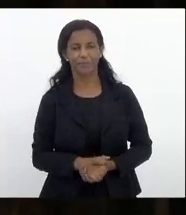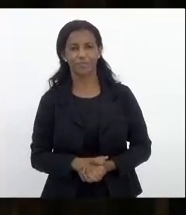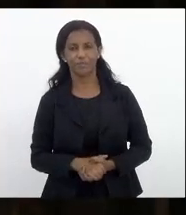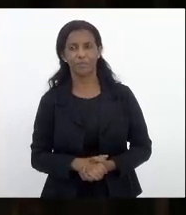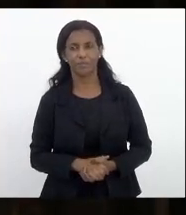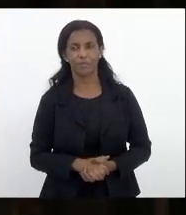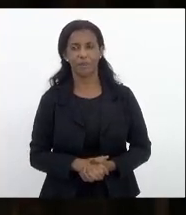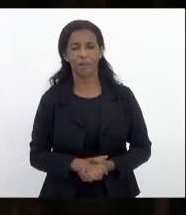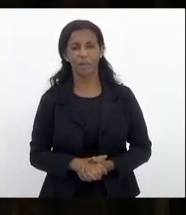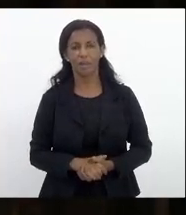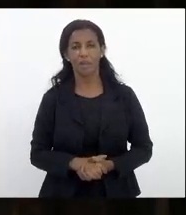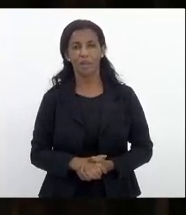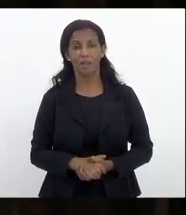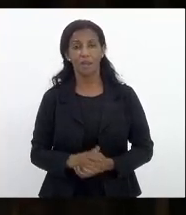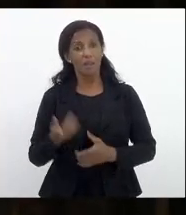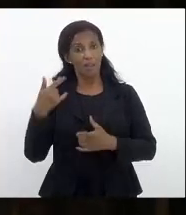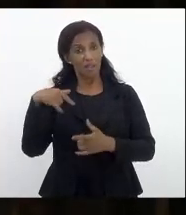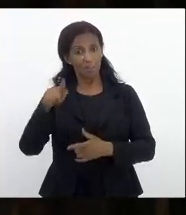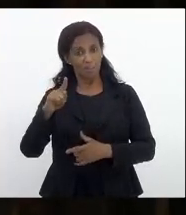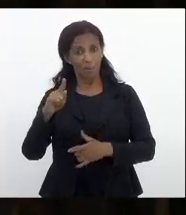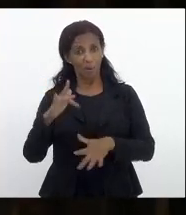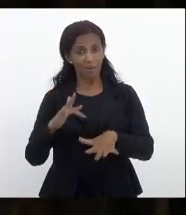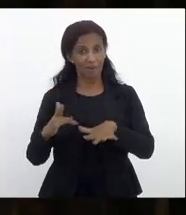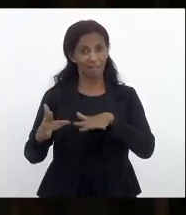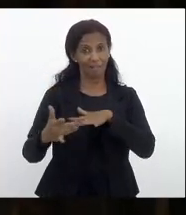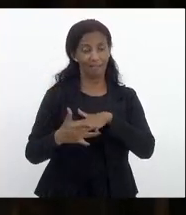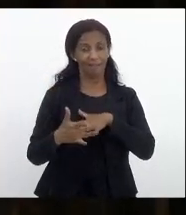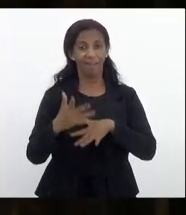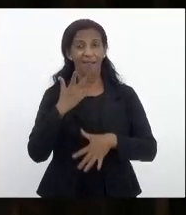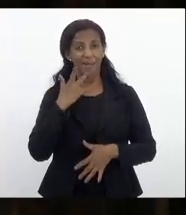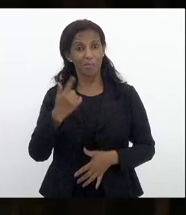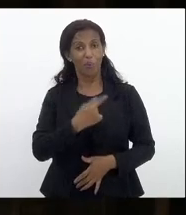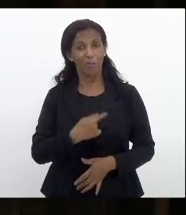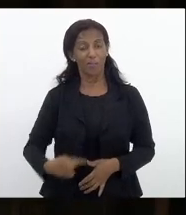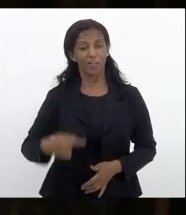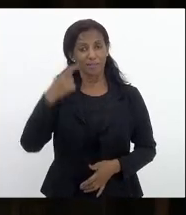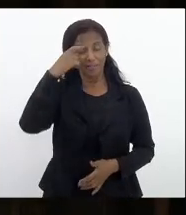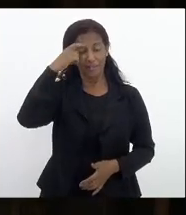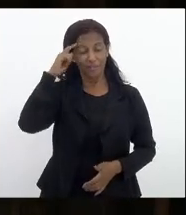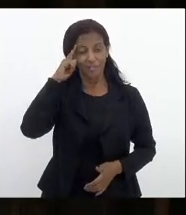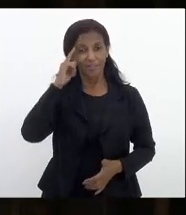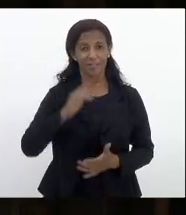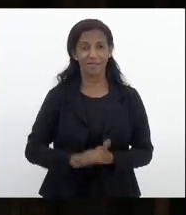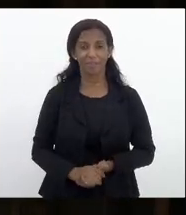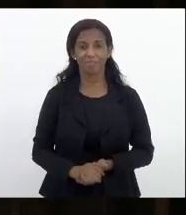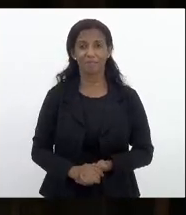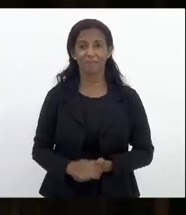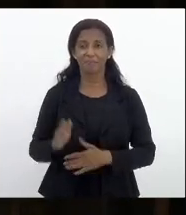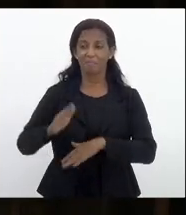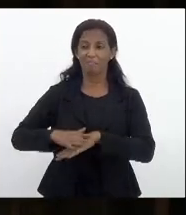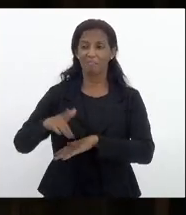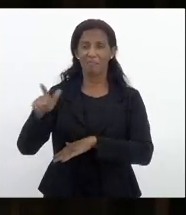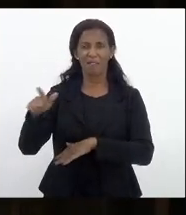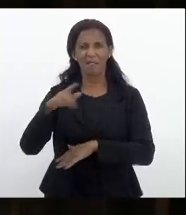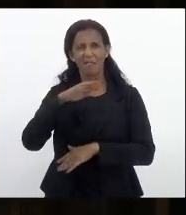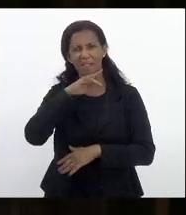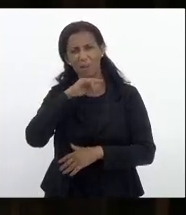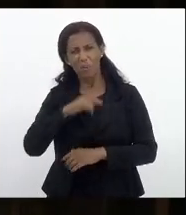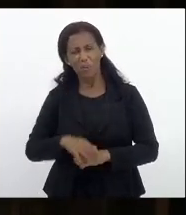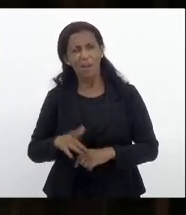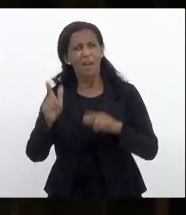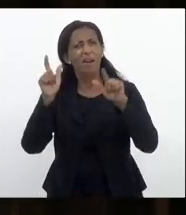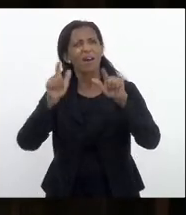ele coloca em suas redes que o governador Cláudio Castro é uma espécie de carrasco eu pergunto o seguinte